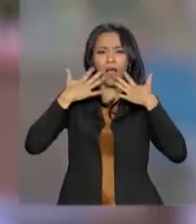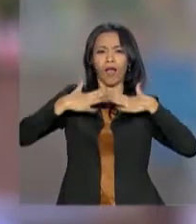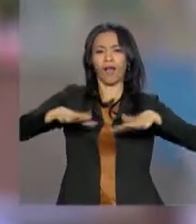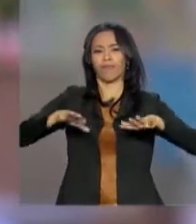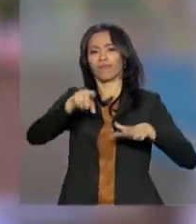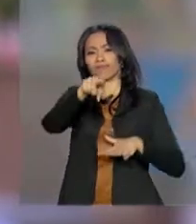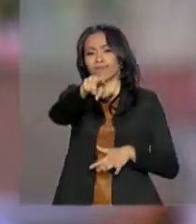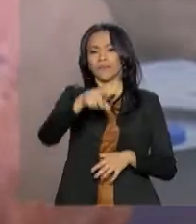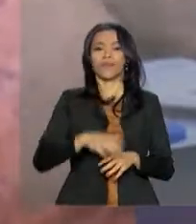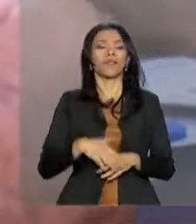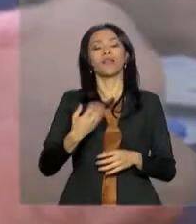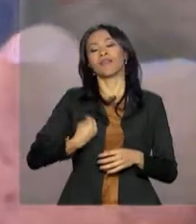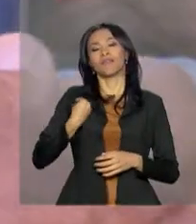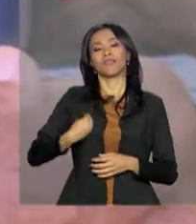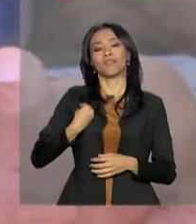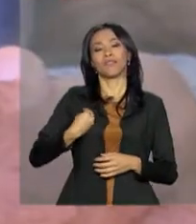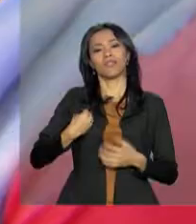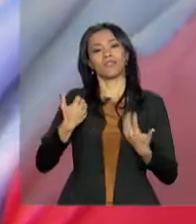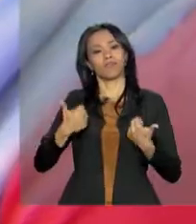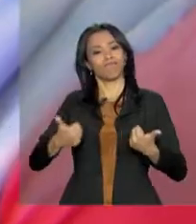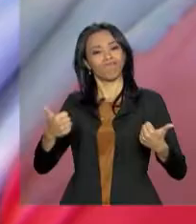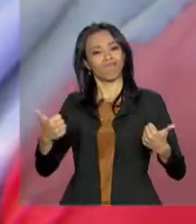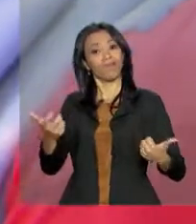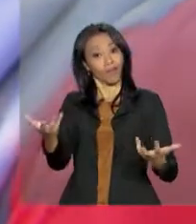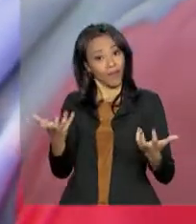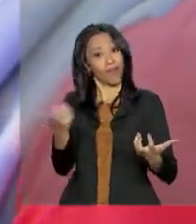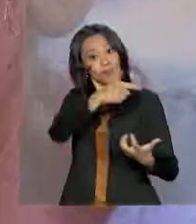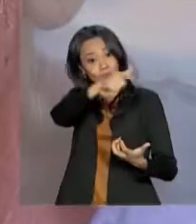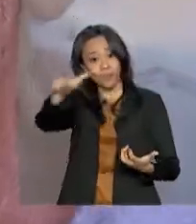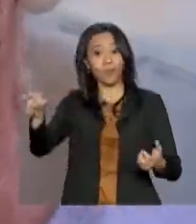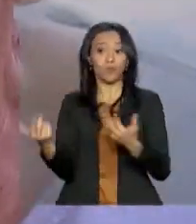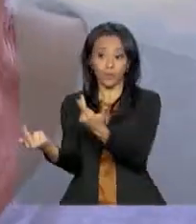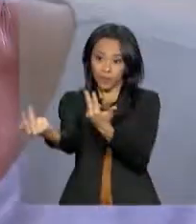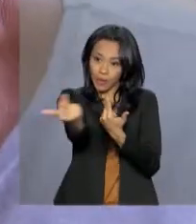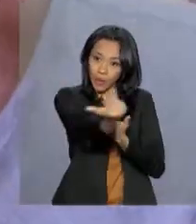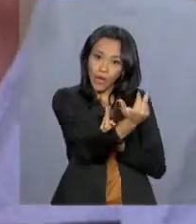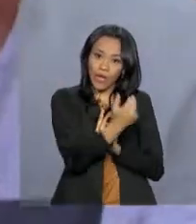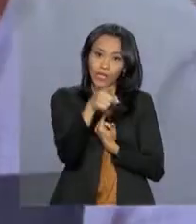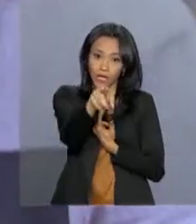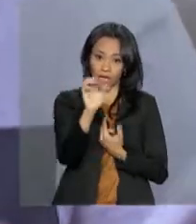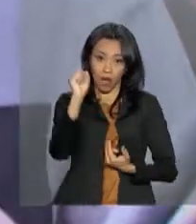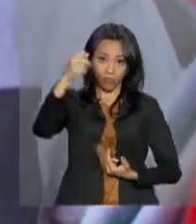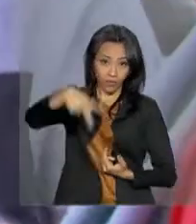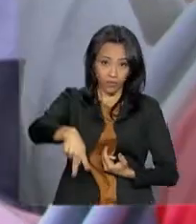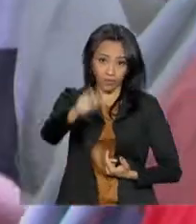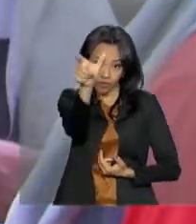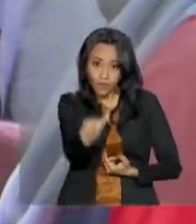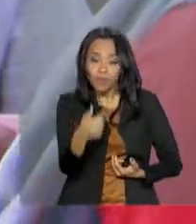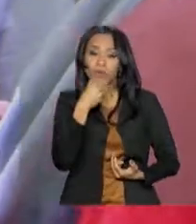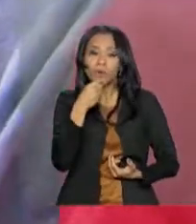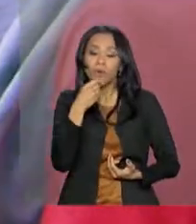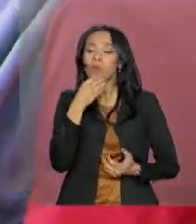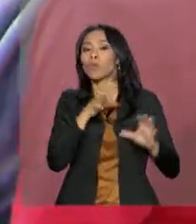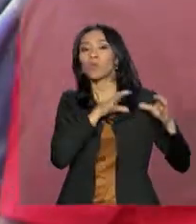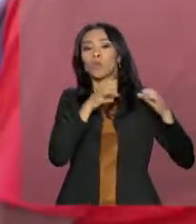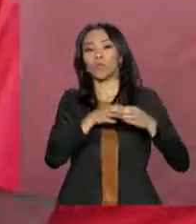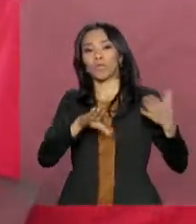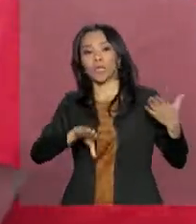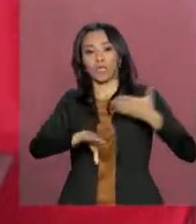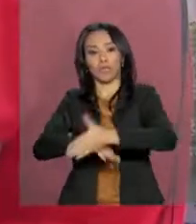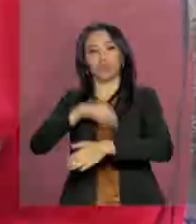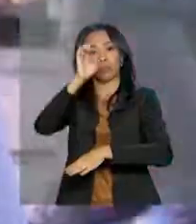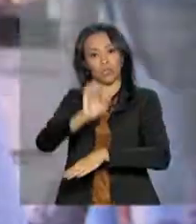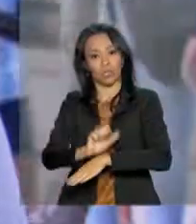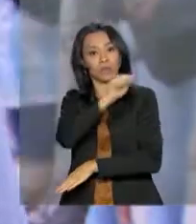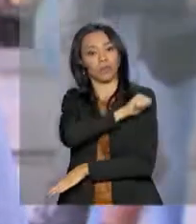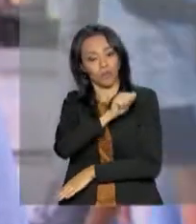tranquilidade com que ele leva a vida deseja para os outros cariocas. O aposentado acredita que a intervenção federal no Estado pode